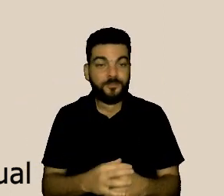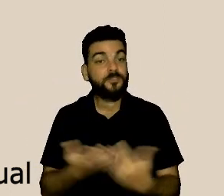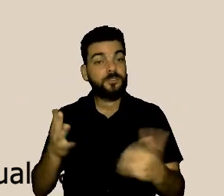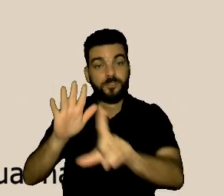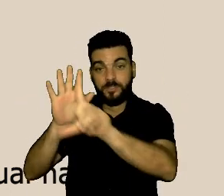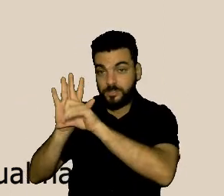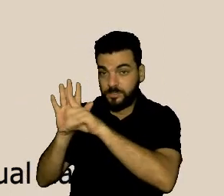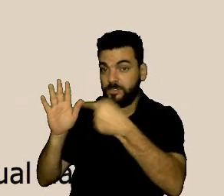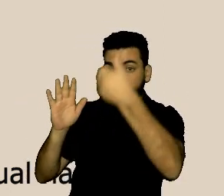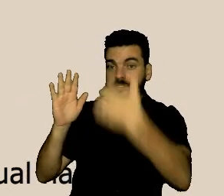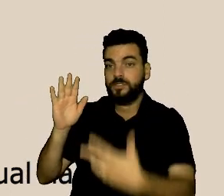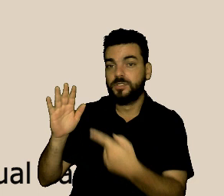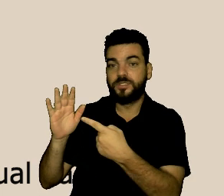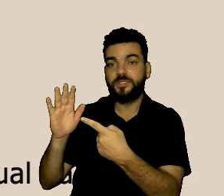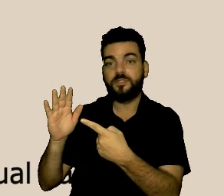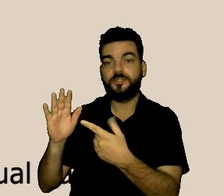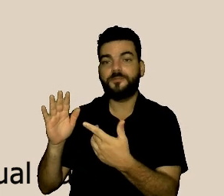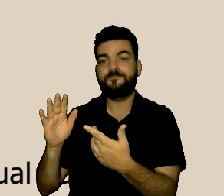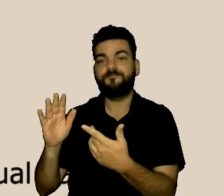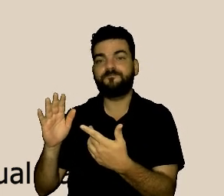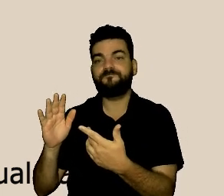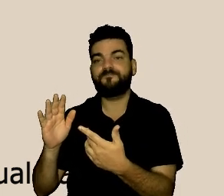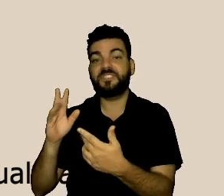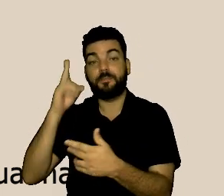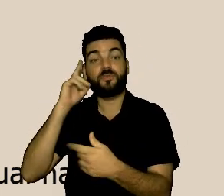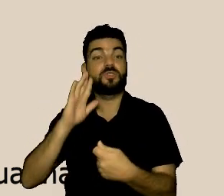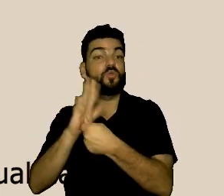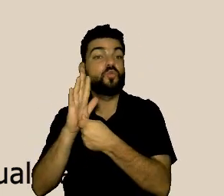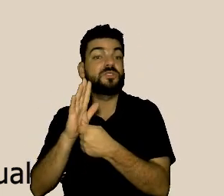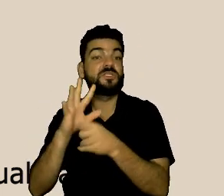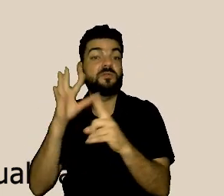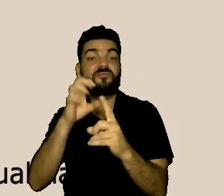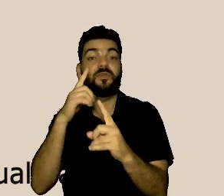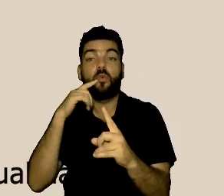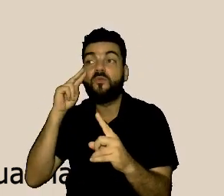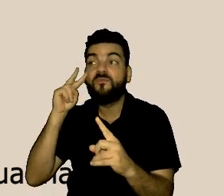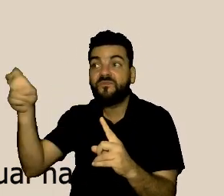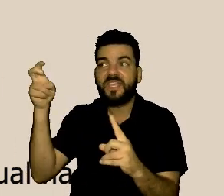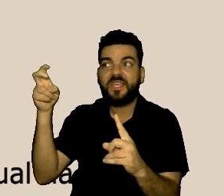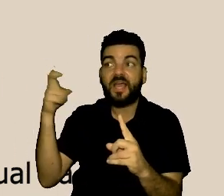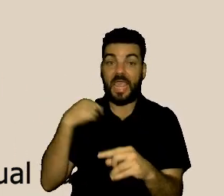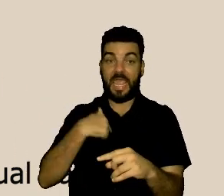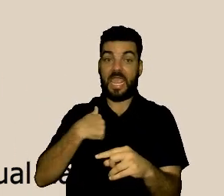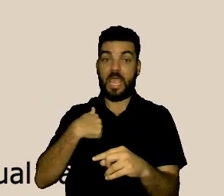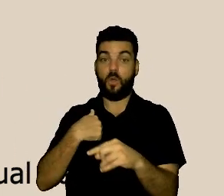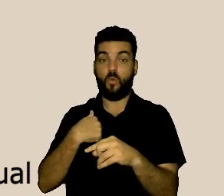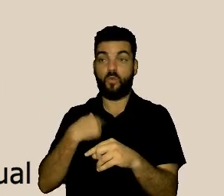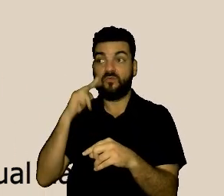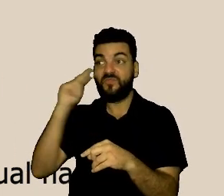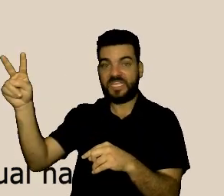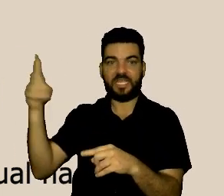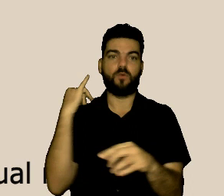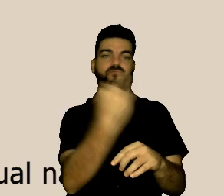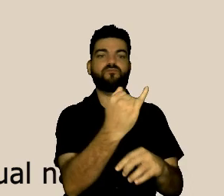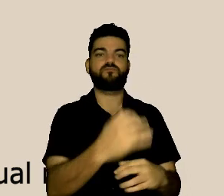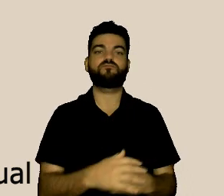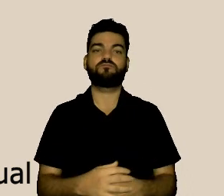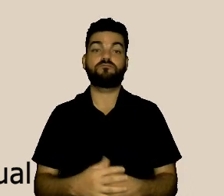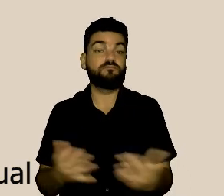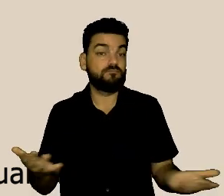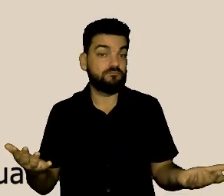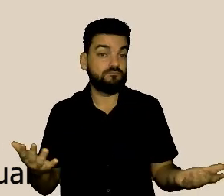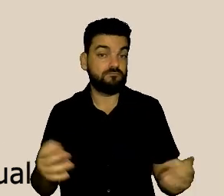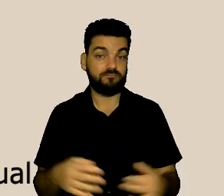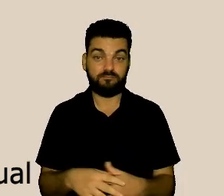assédio, até porque, já diria, enfim, muitas pessoas sábias, o